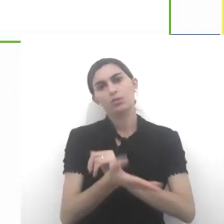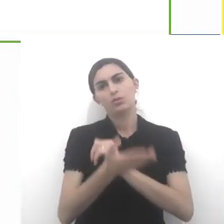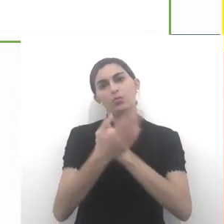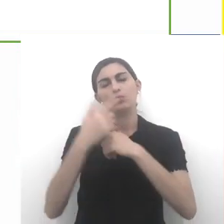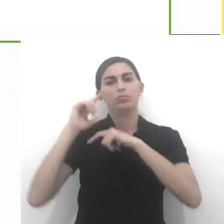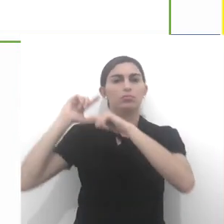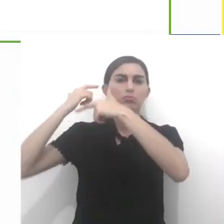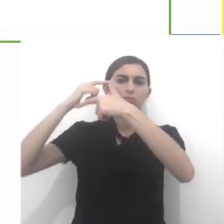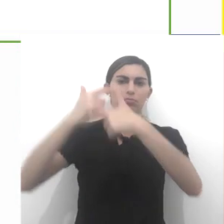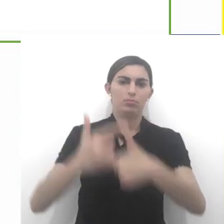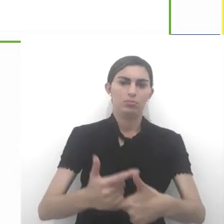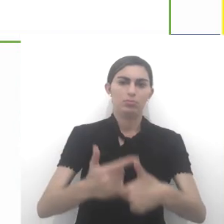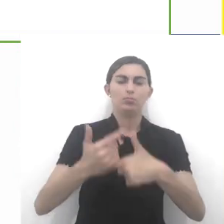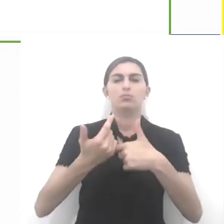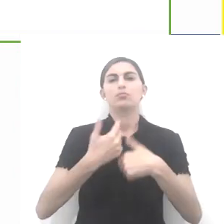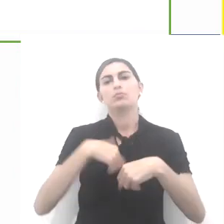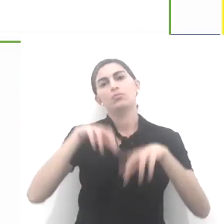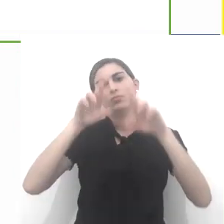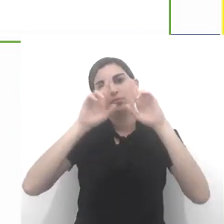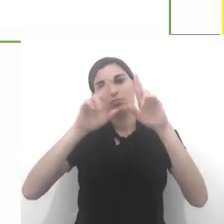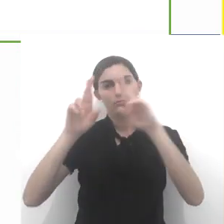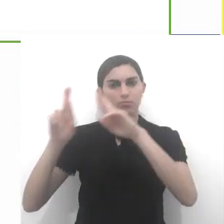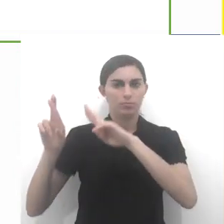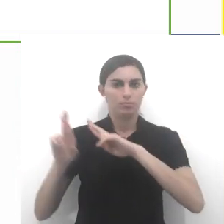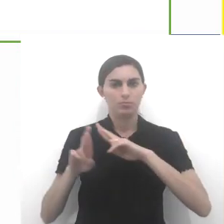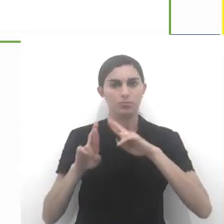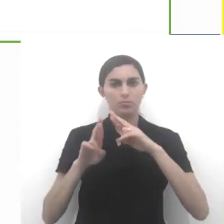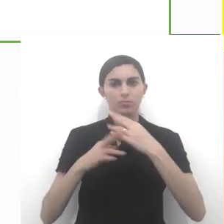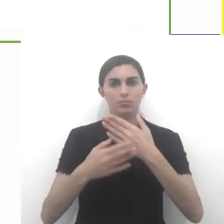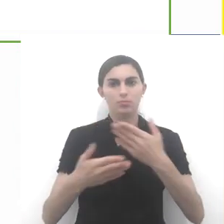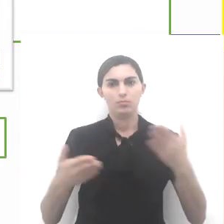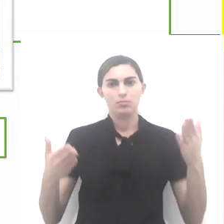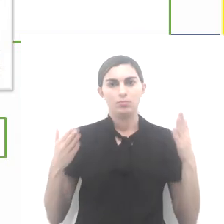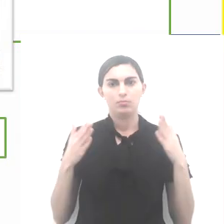guardião, tradição religiosa, respeito.